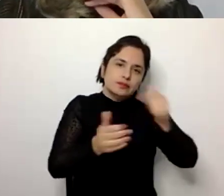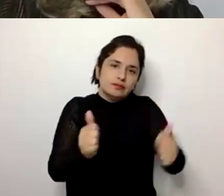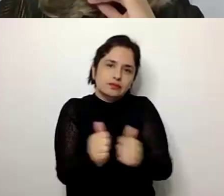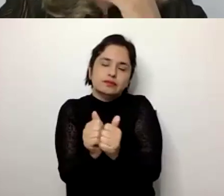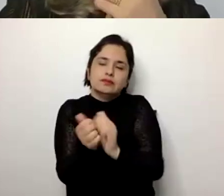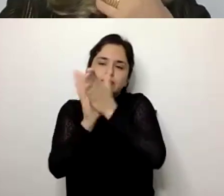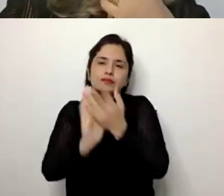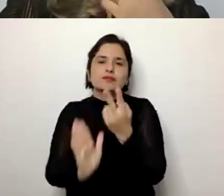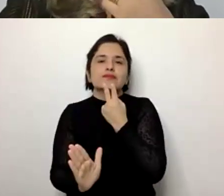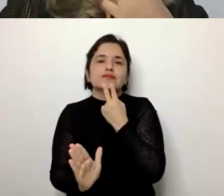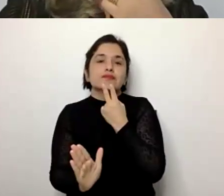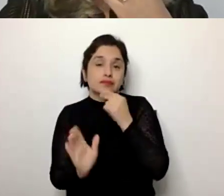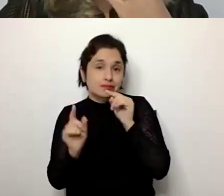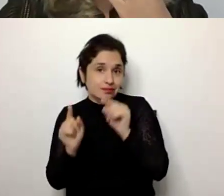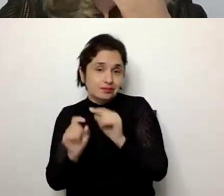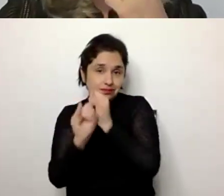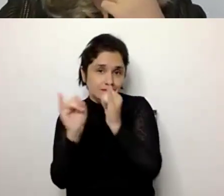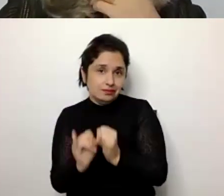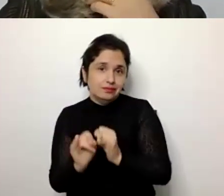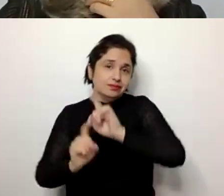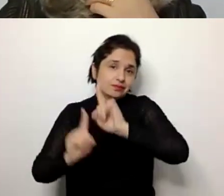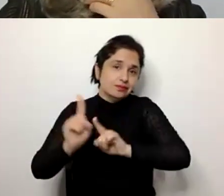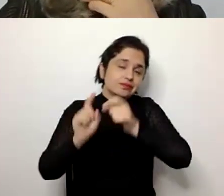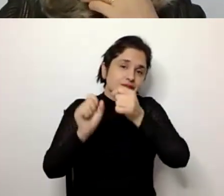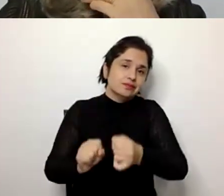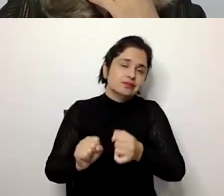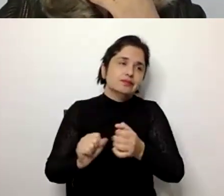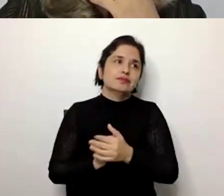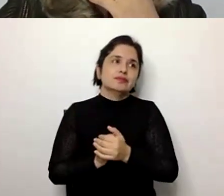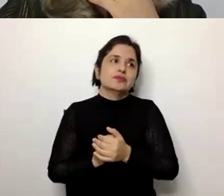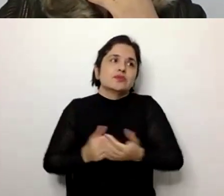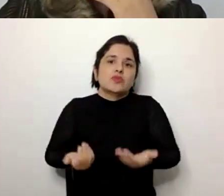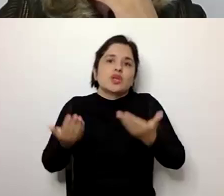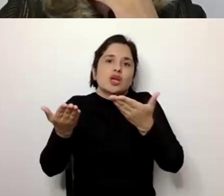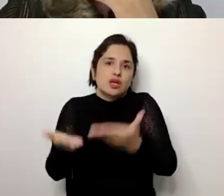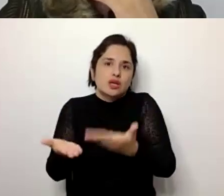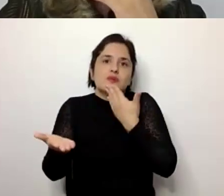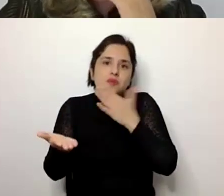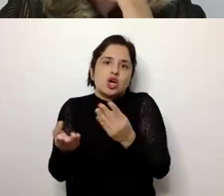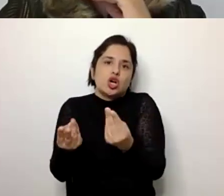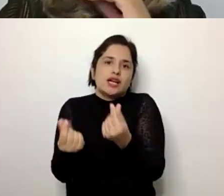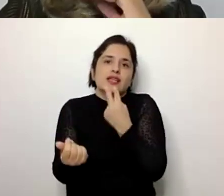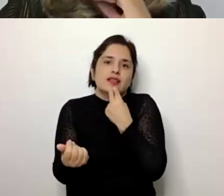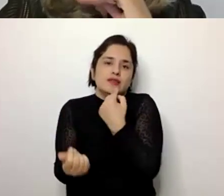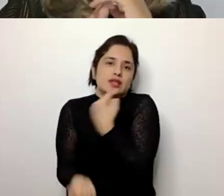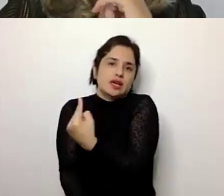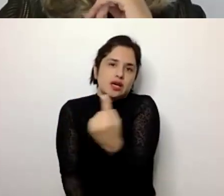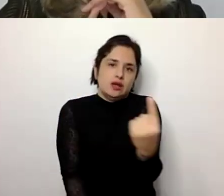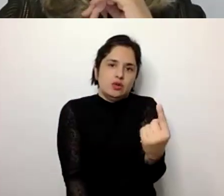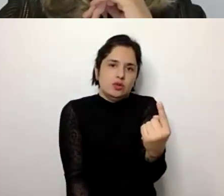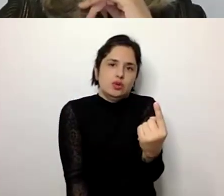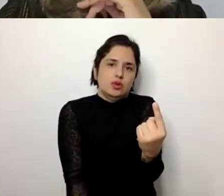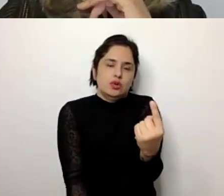vida, estamos falando justamente de alguma forma de poder otorgar melhores calidades de vida a cada um dos seus sujeitos.